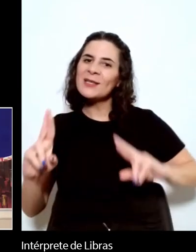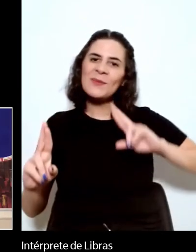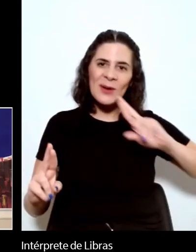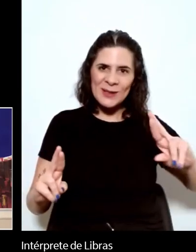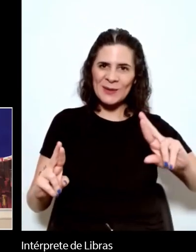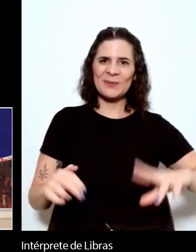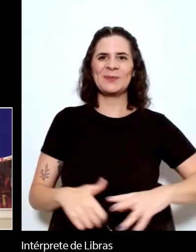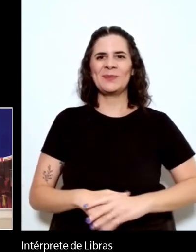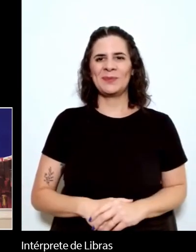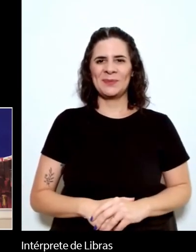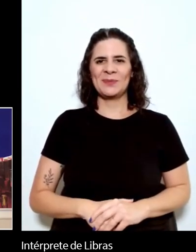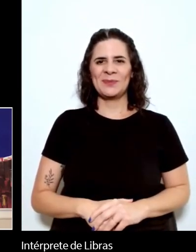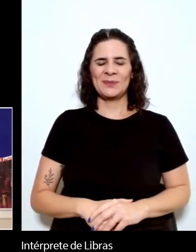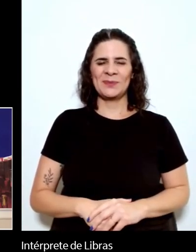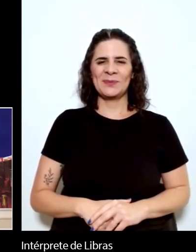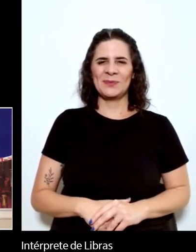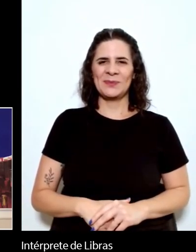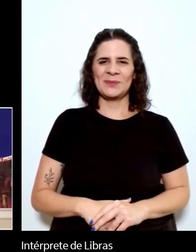bem